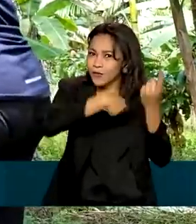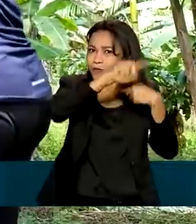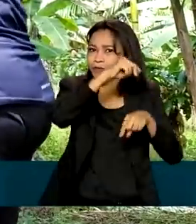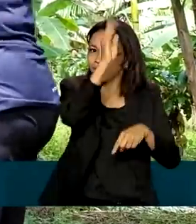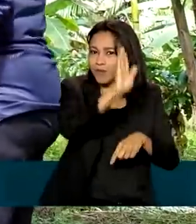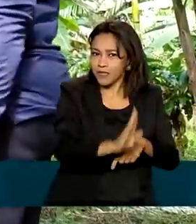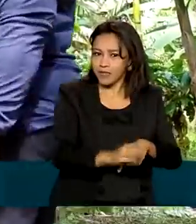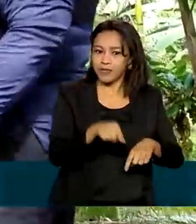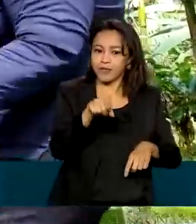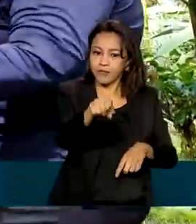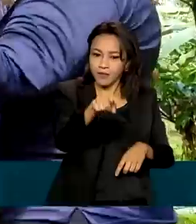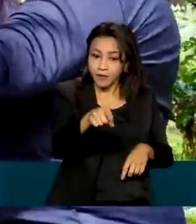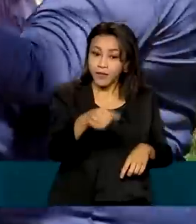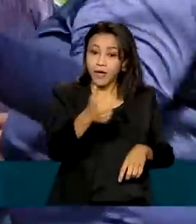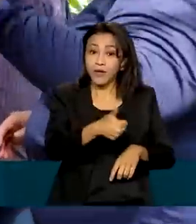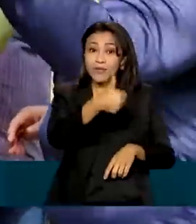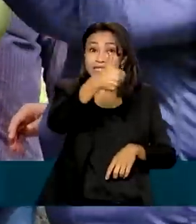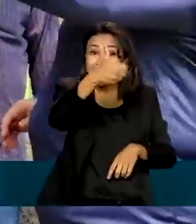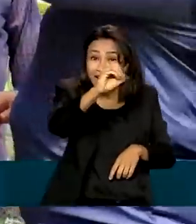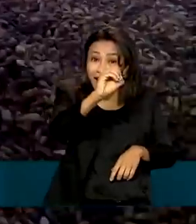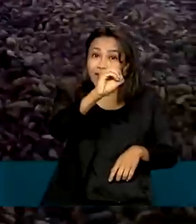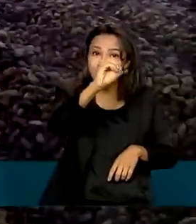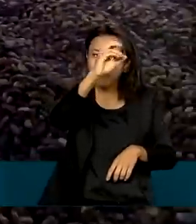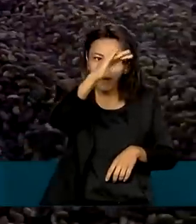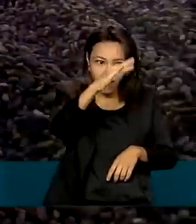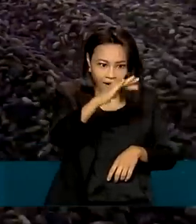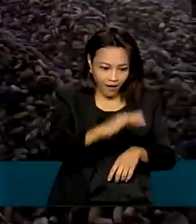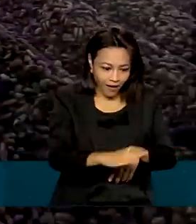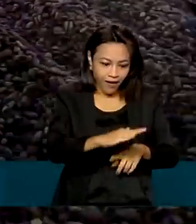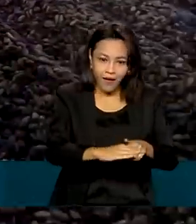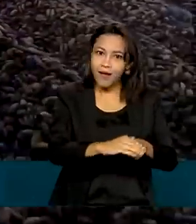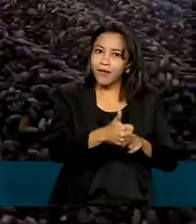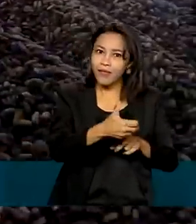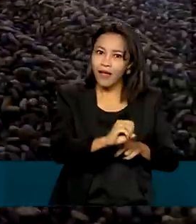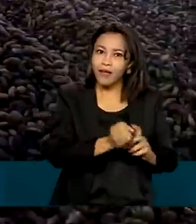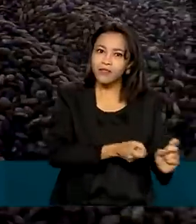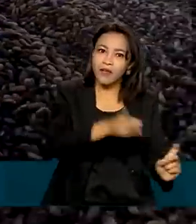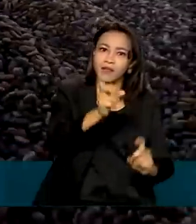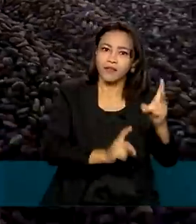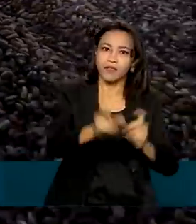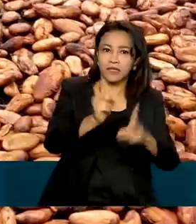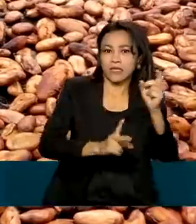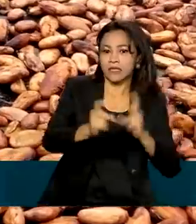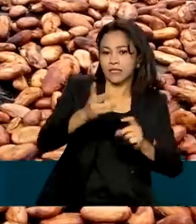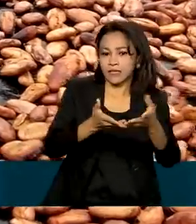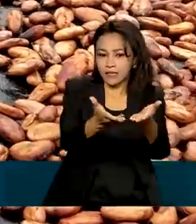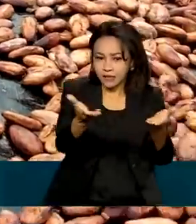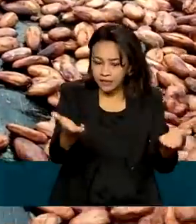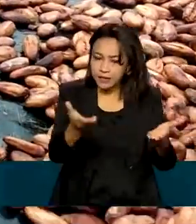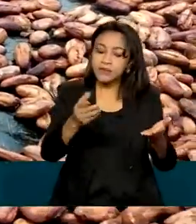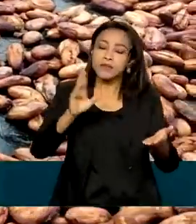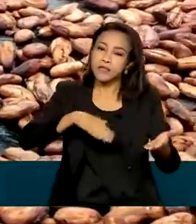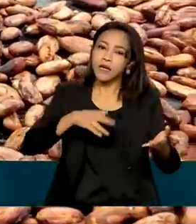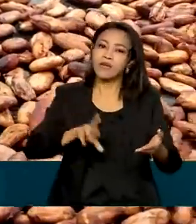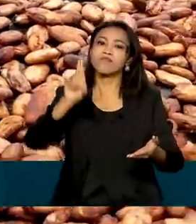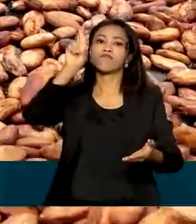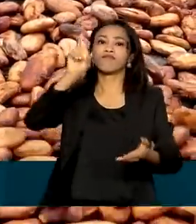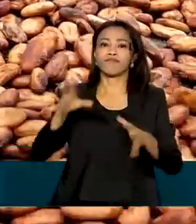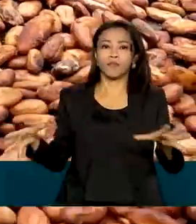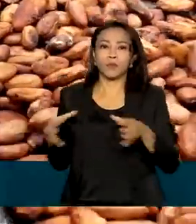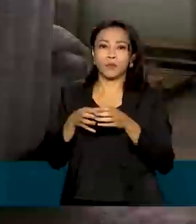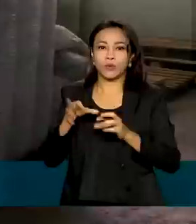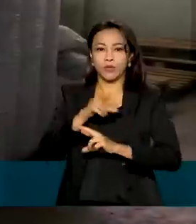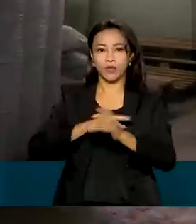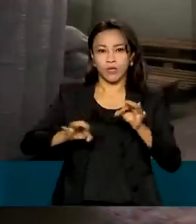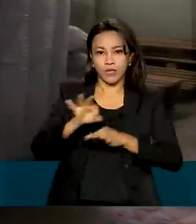O país está entre os dez maiores produtores e exportadores de cacau e seus derivados, segundo a Organização Internacional do